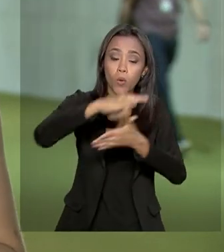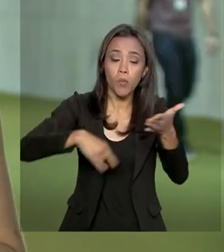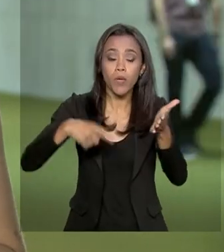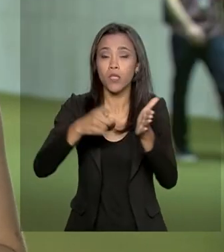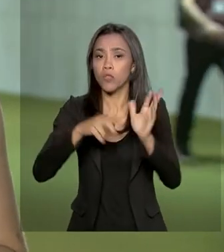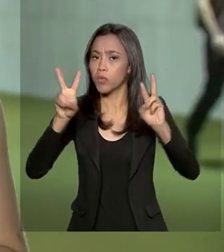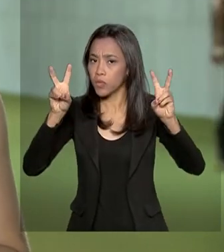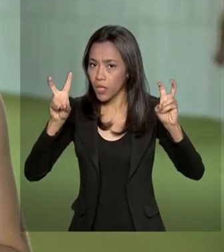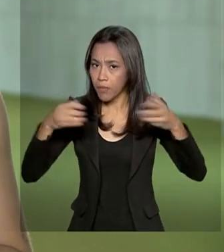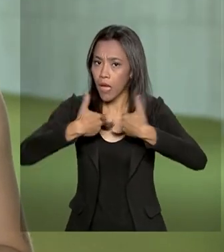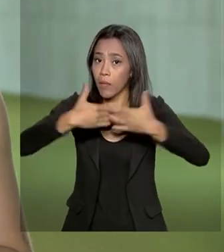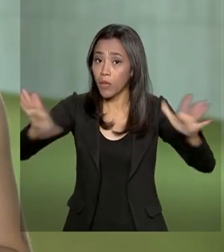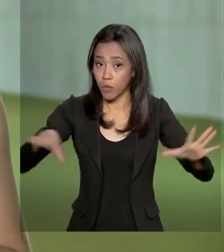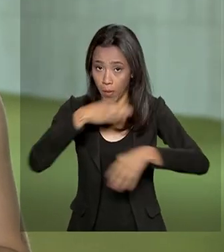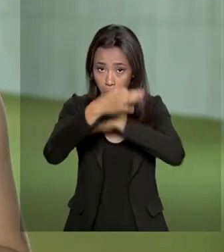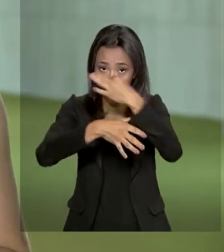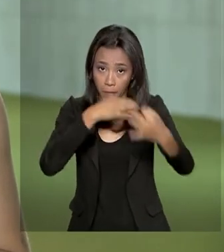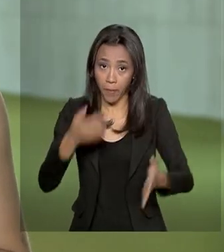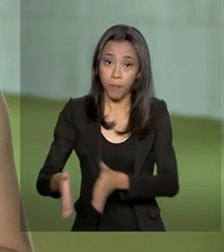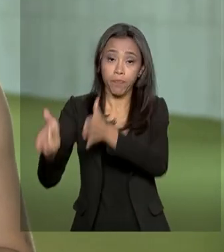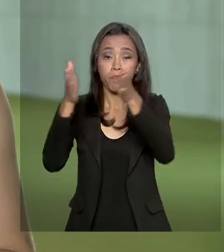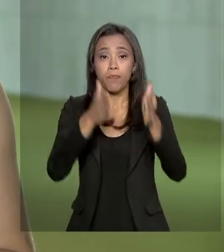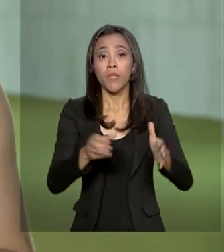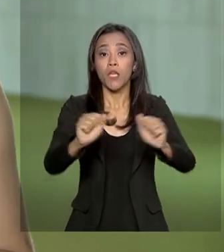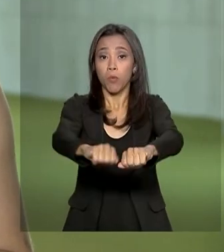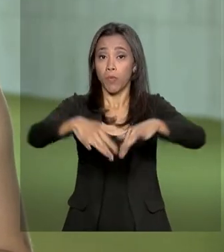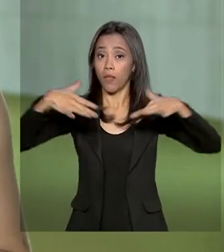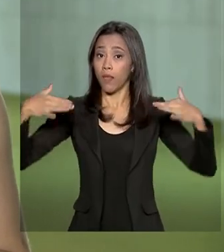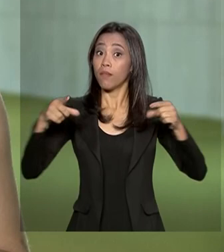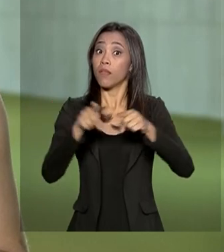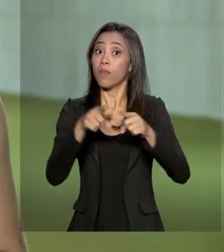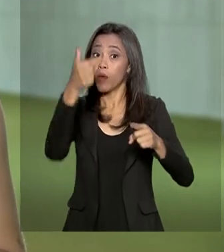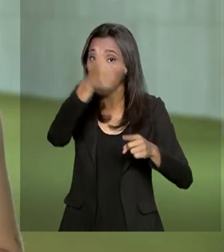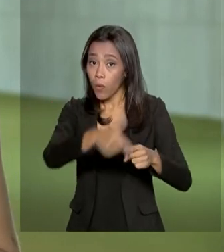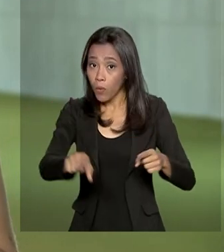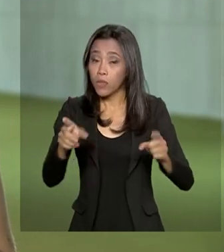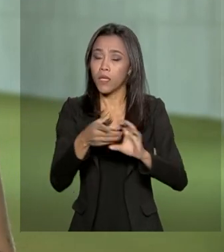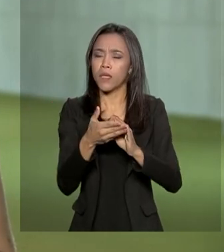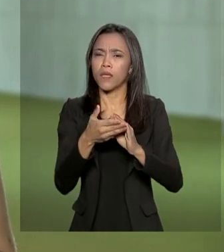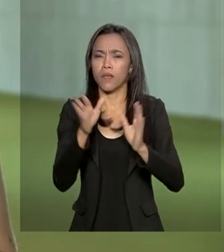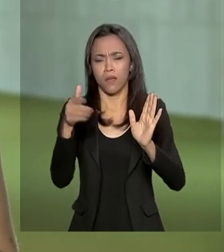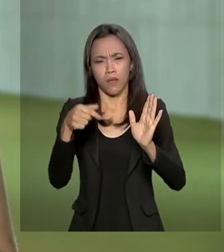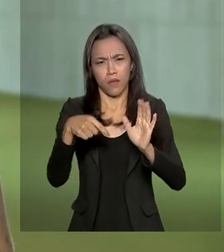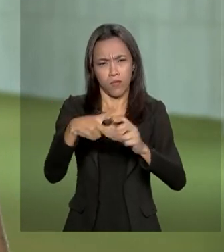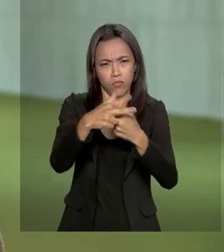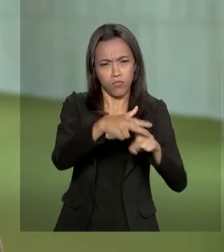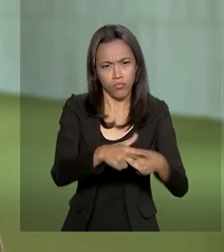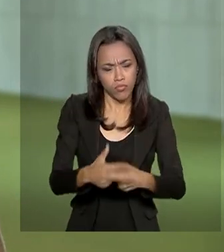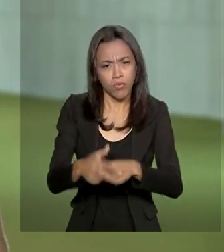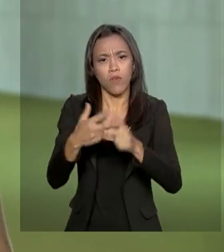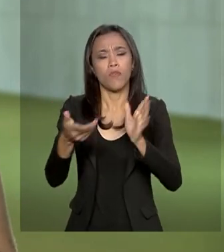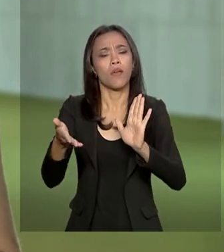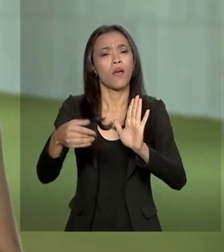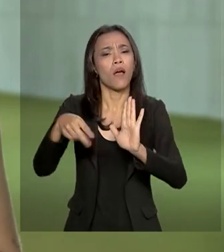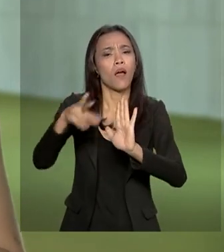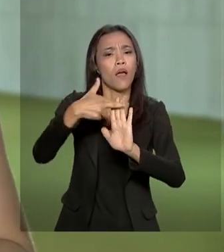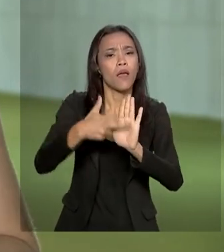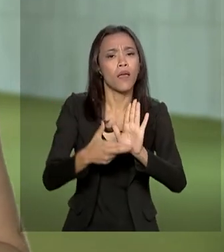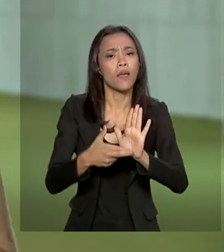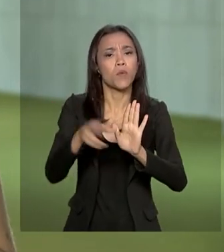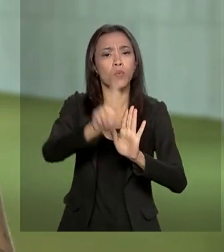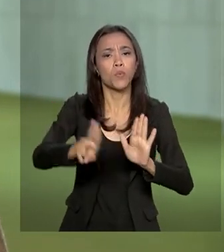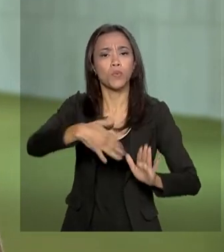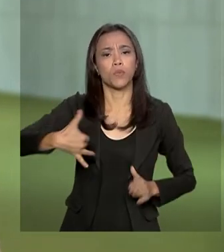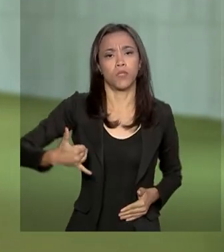E o plenário pode votar o projeto que amplia o porte de armas de fogo. O relatório foi lido na semana passada pelo deputado